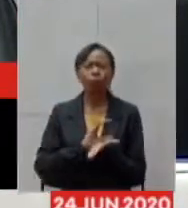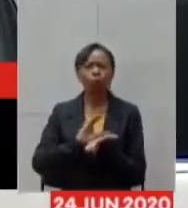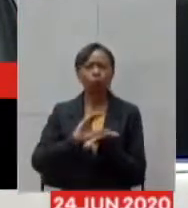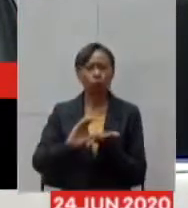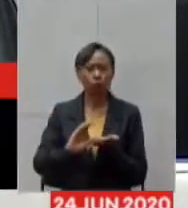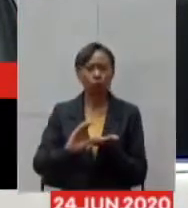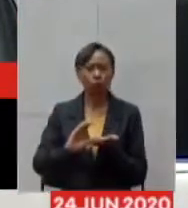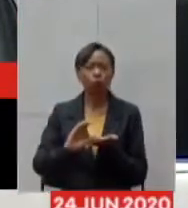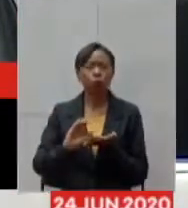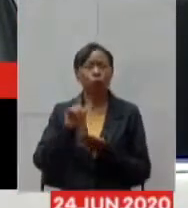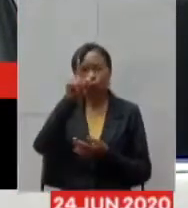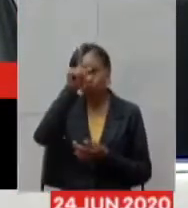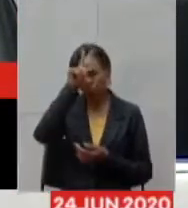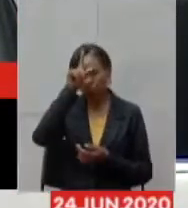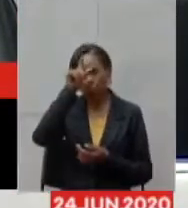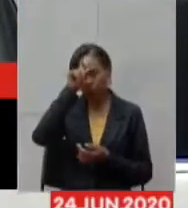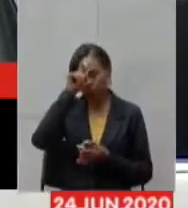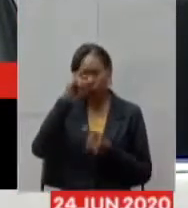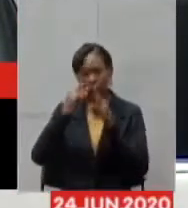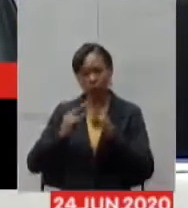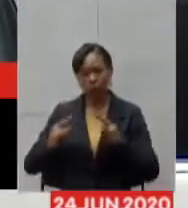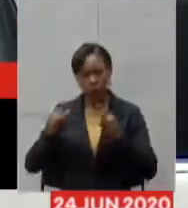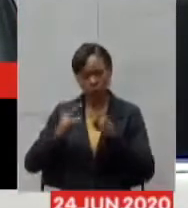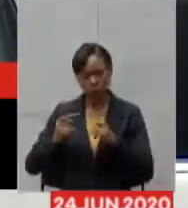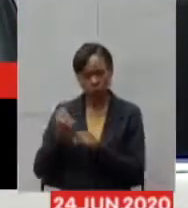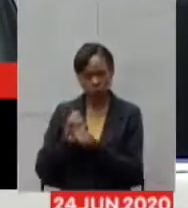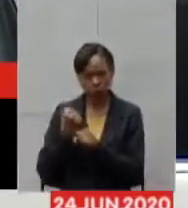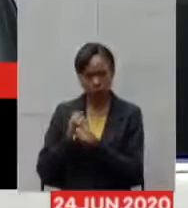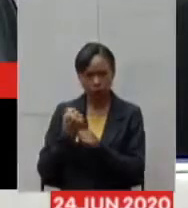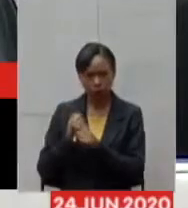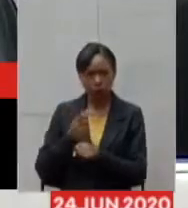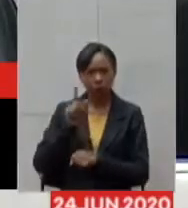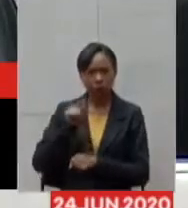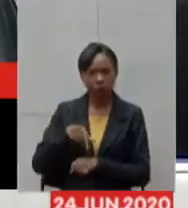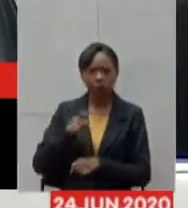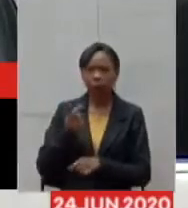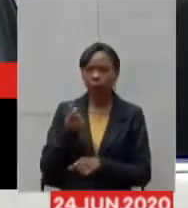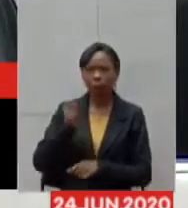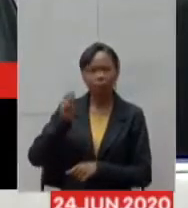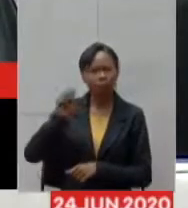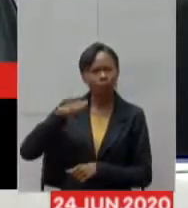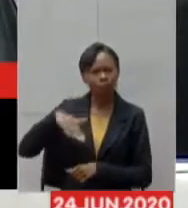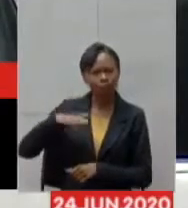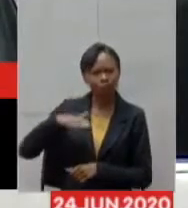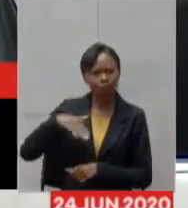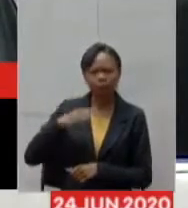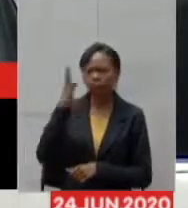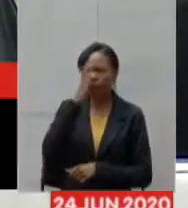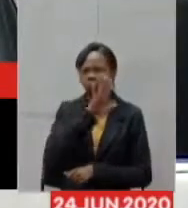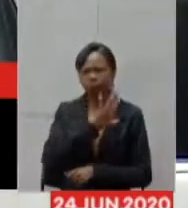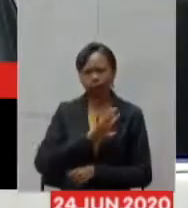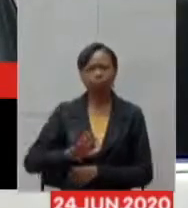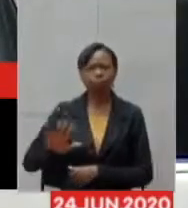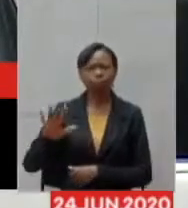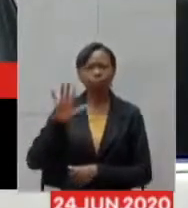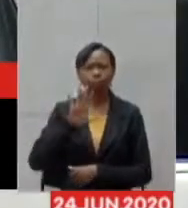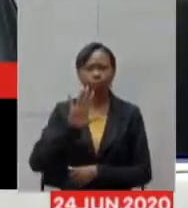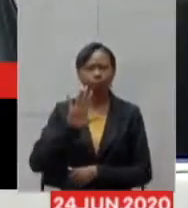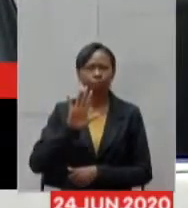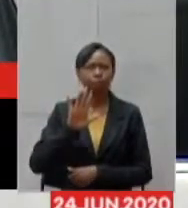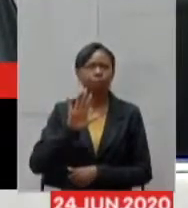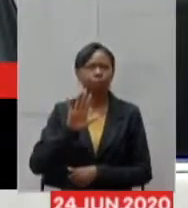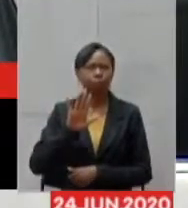hospital de campanha é nosso, é um dos mais baratos do Brasil, o mais barato do Brasil, e ainda com